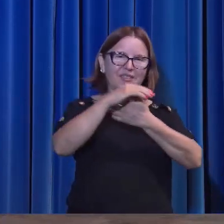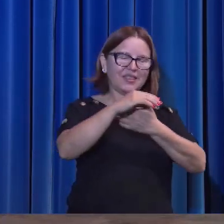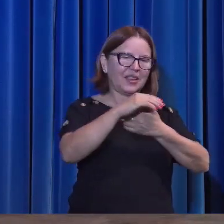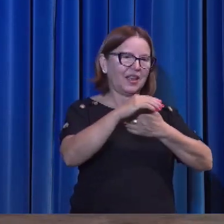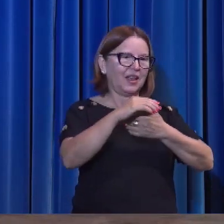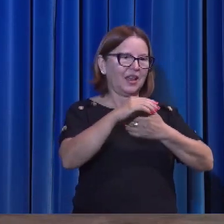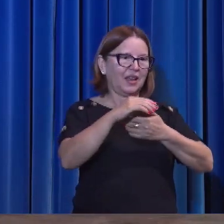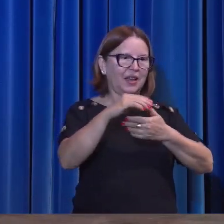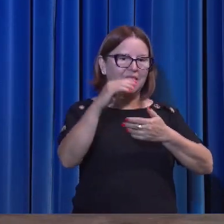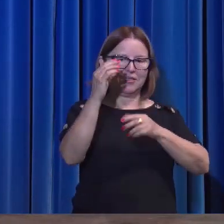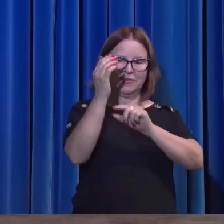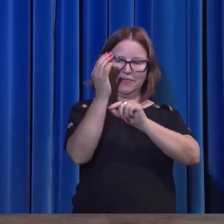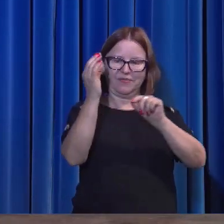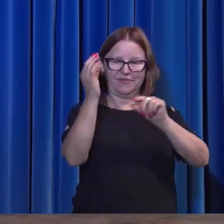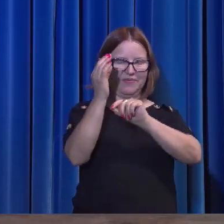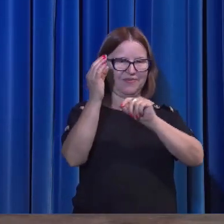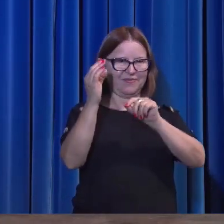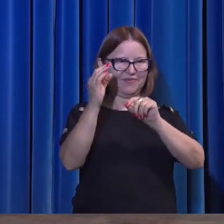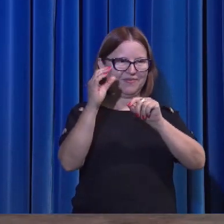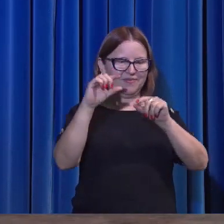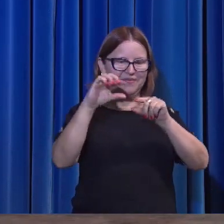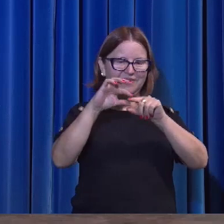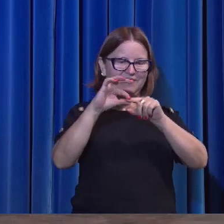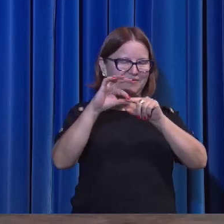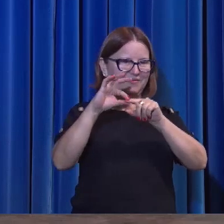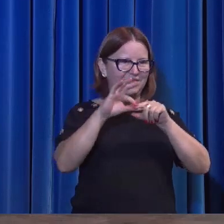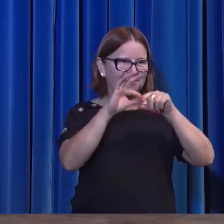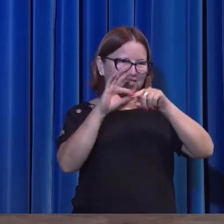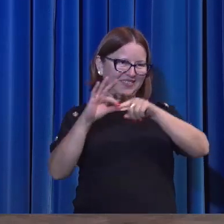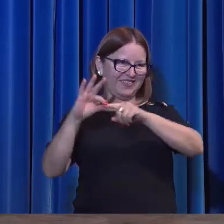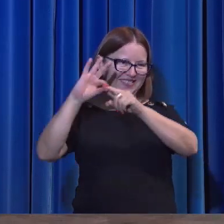de oliveira.